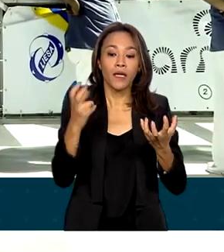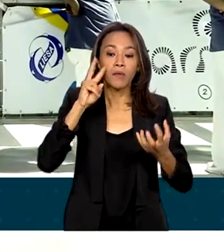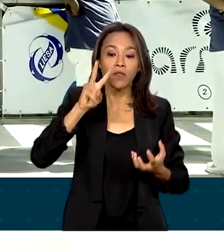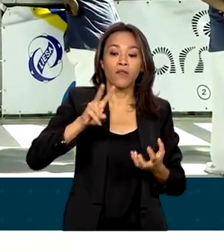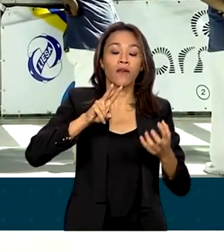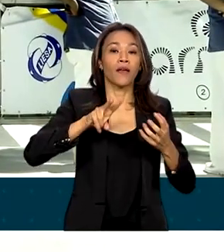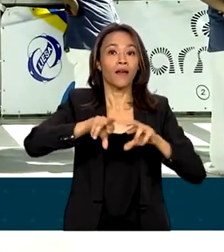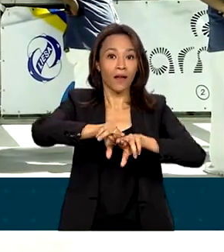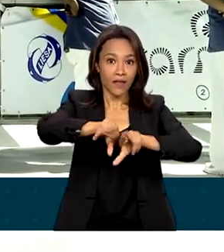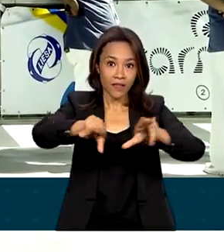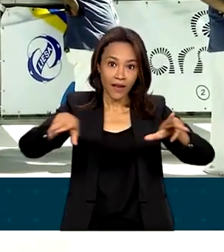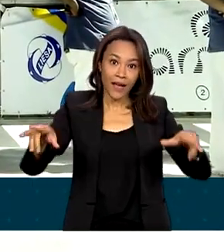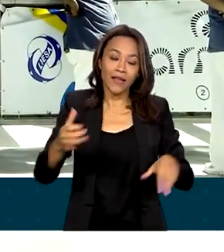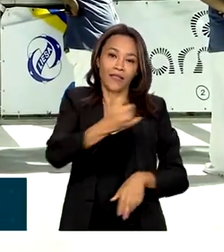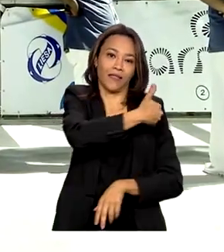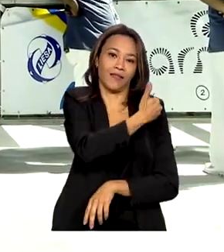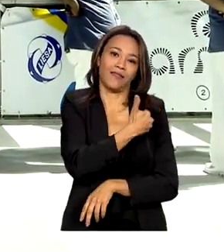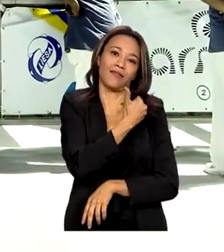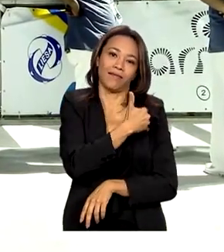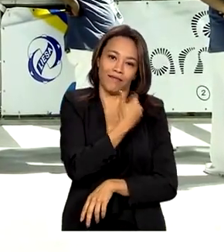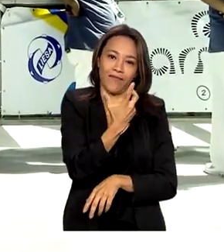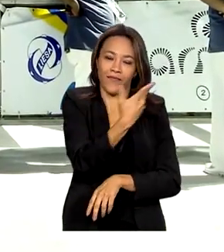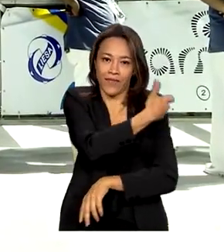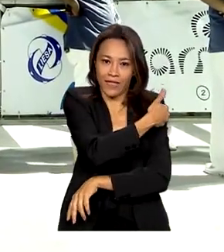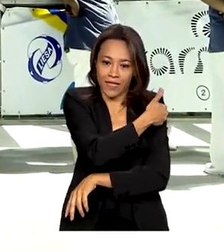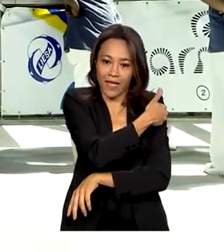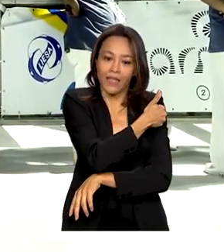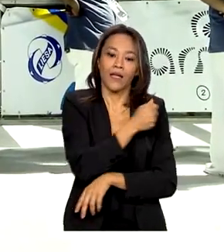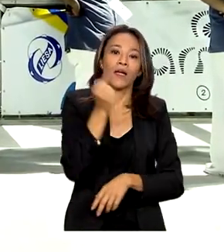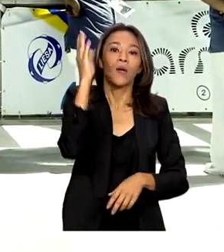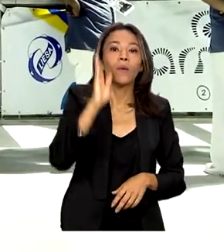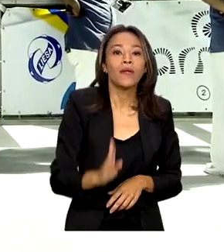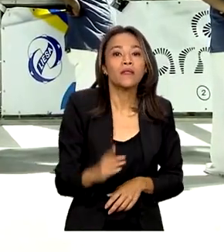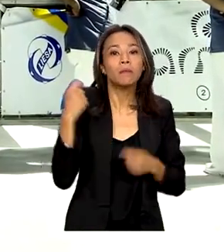faixas etárias vacinadas. O Brasil tem que voltar a ser campeão de vacinação.